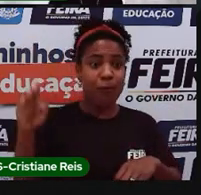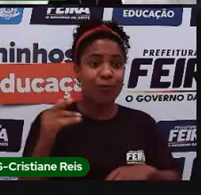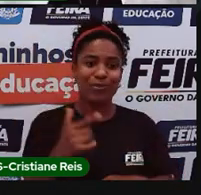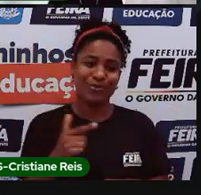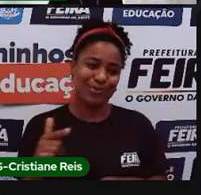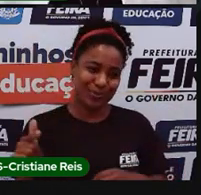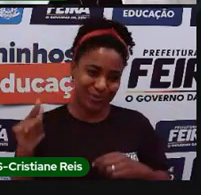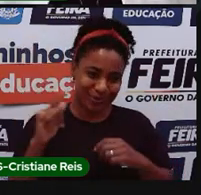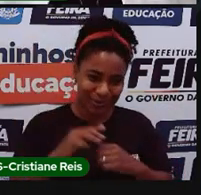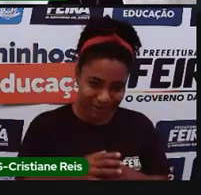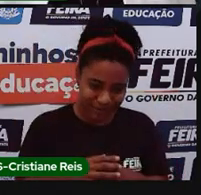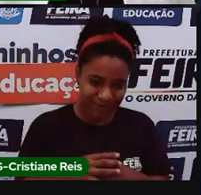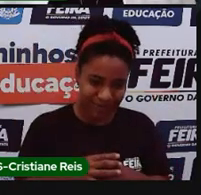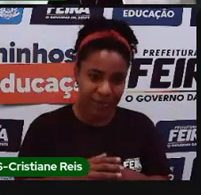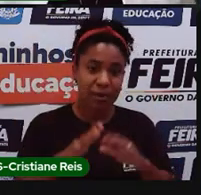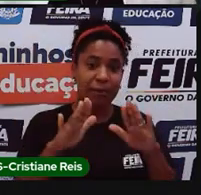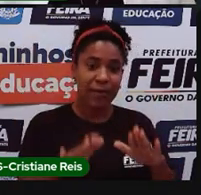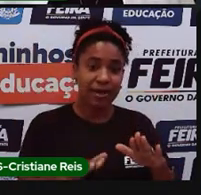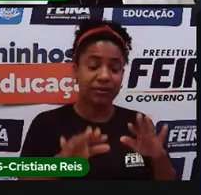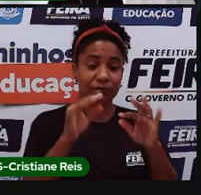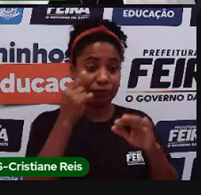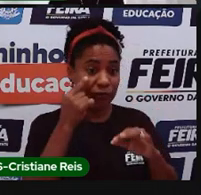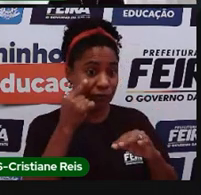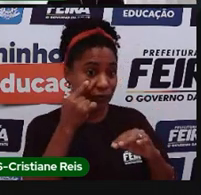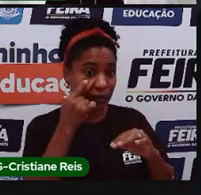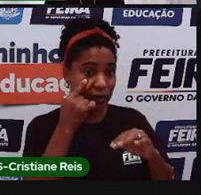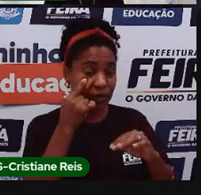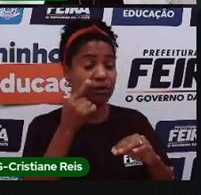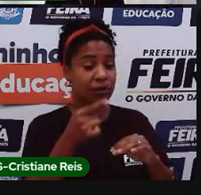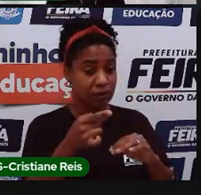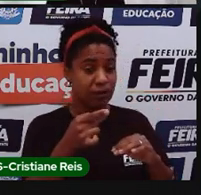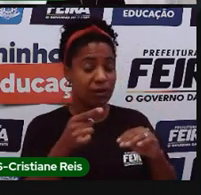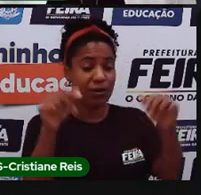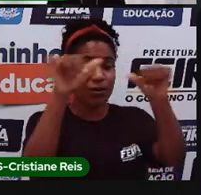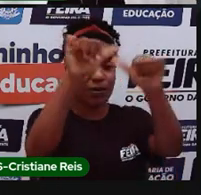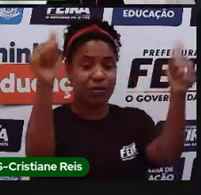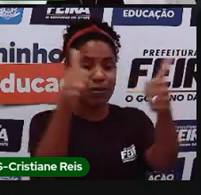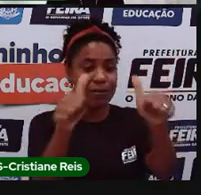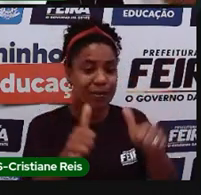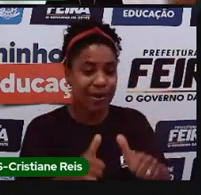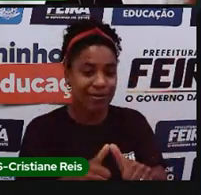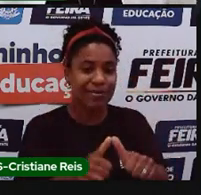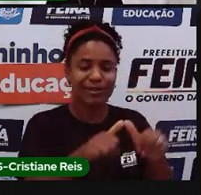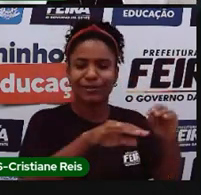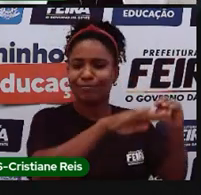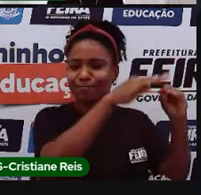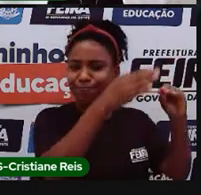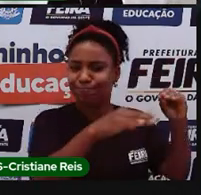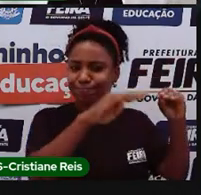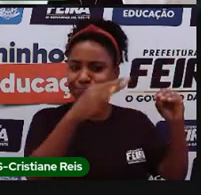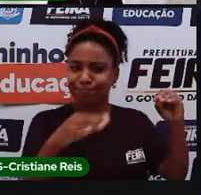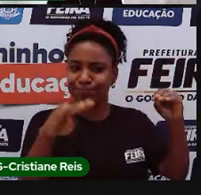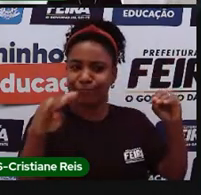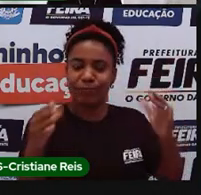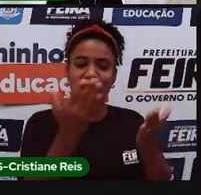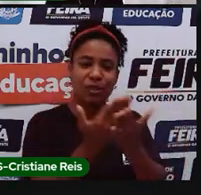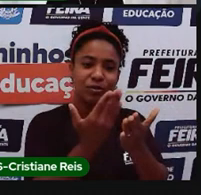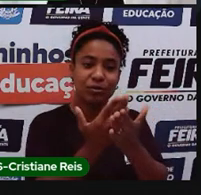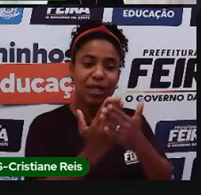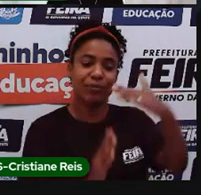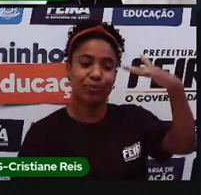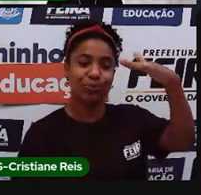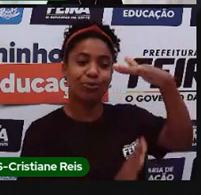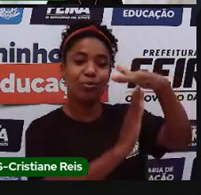informação é a altura. Então, eu peguei um mapa de relevo e estudei a altura que vai, no caso da gente, até 1